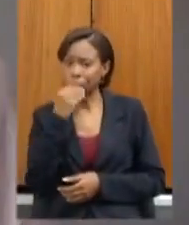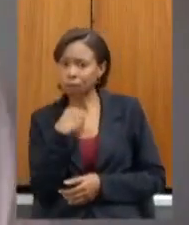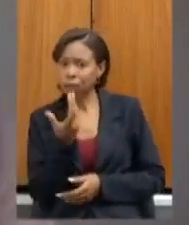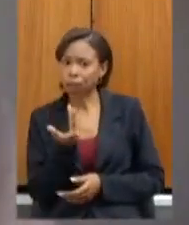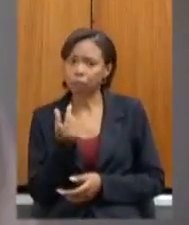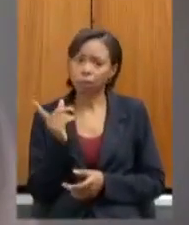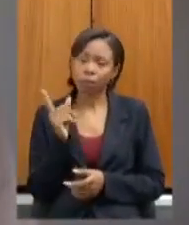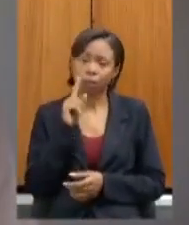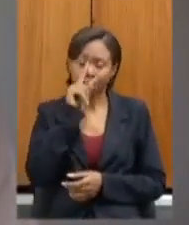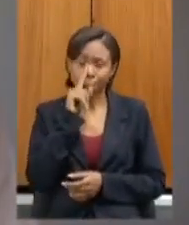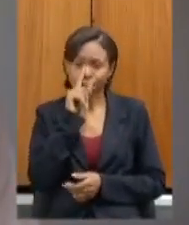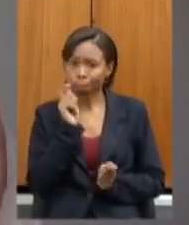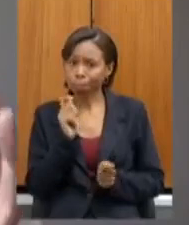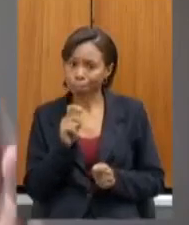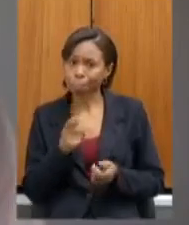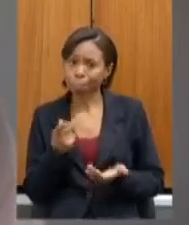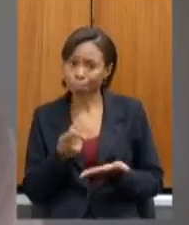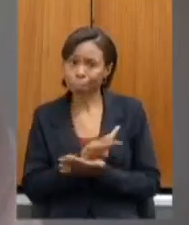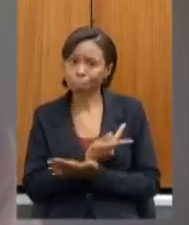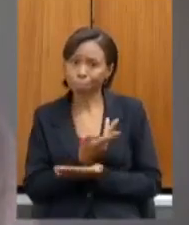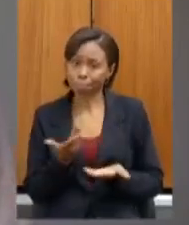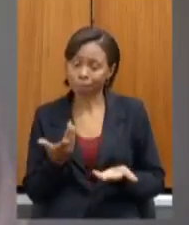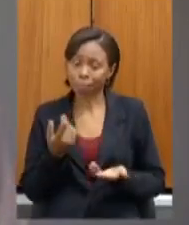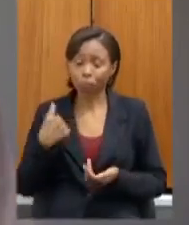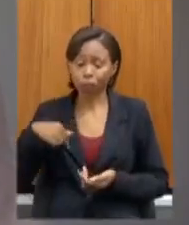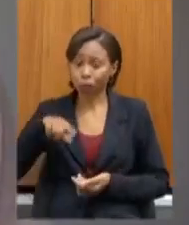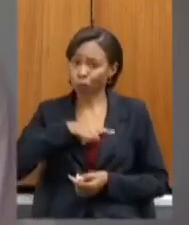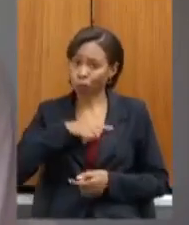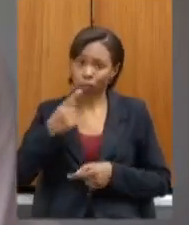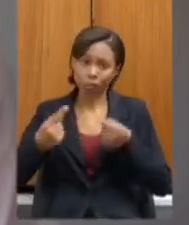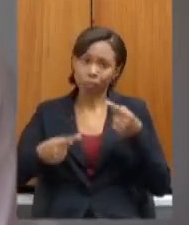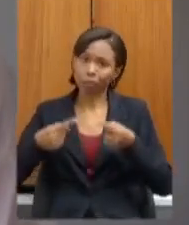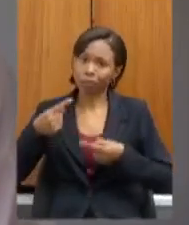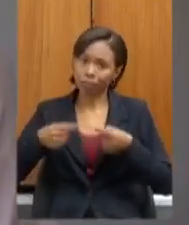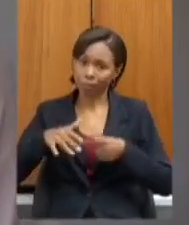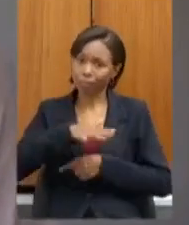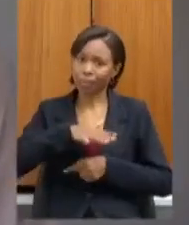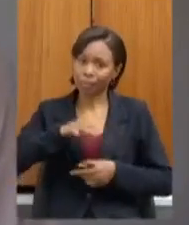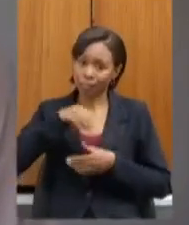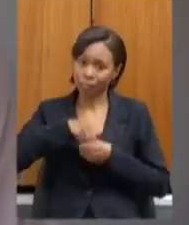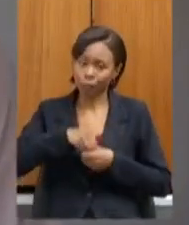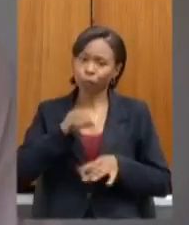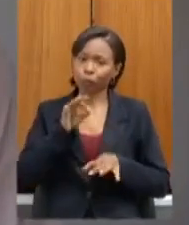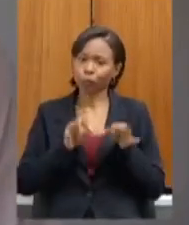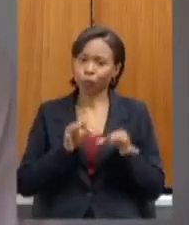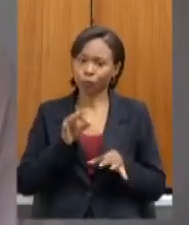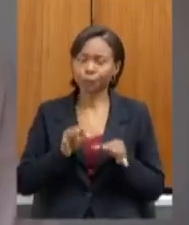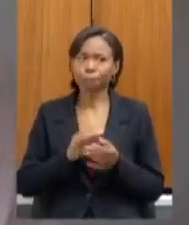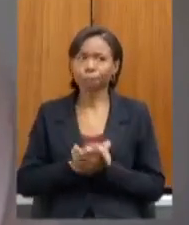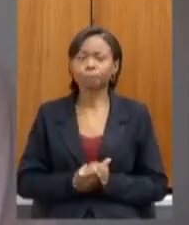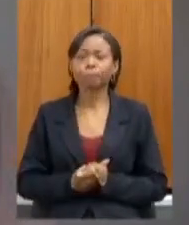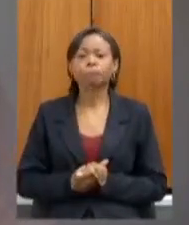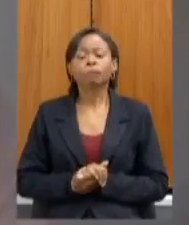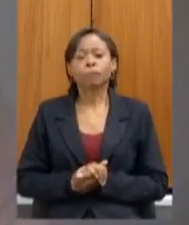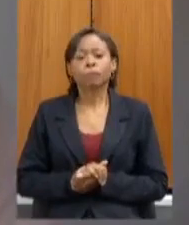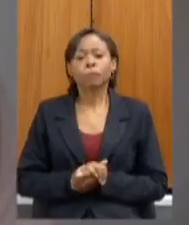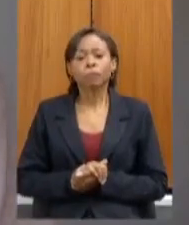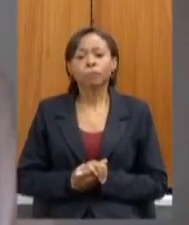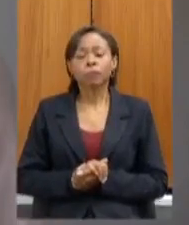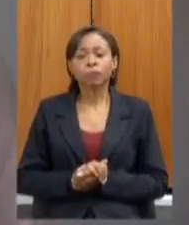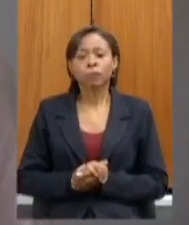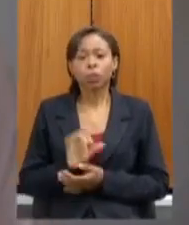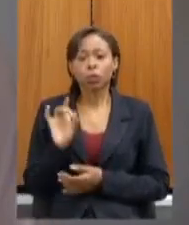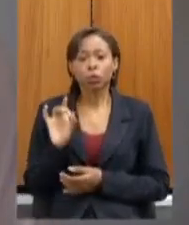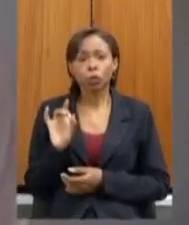e frágil então essa que é a nossa esfera de discussão no âmbito judicial em relação aos